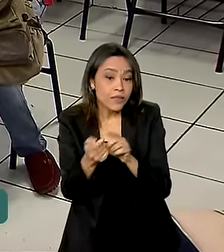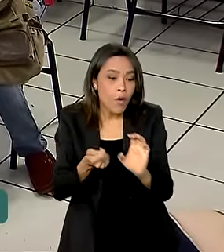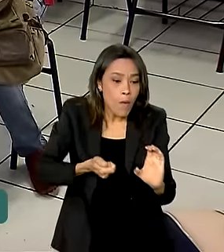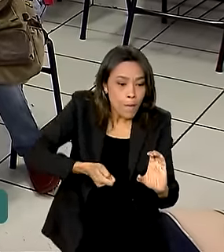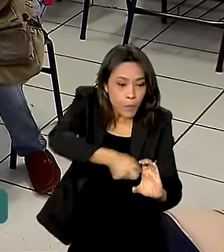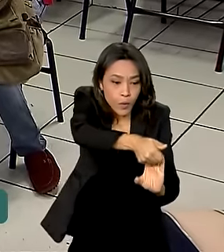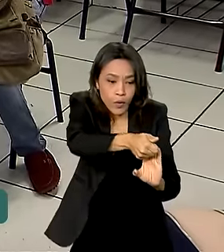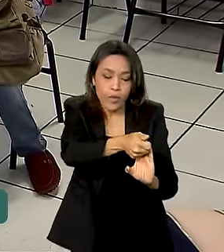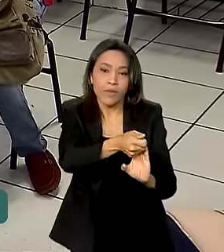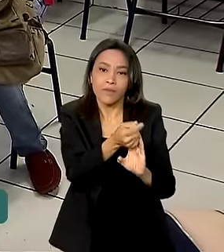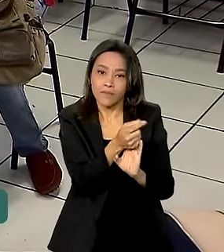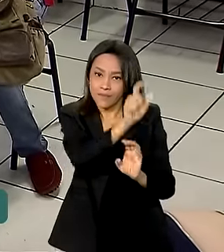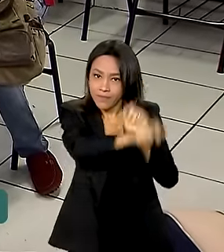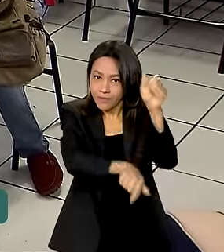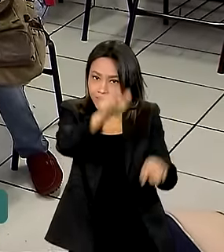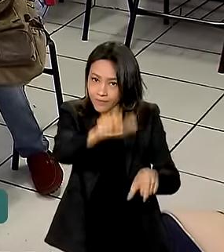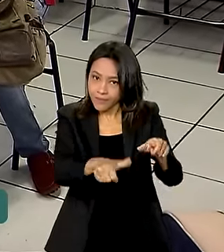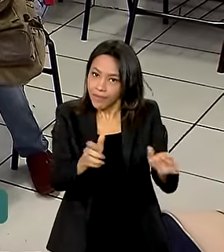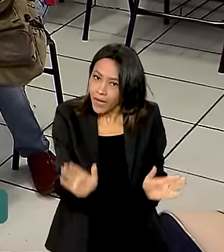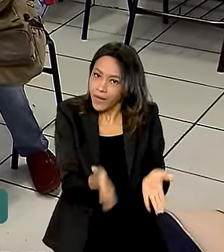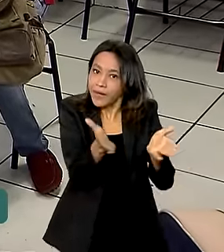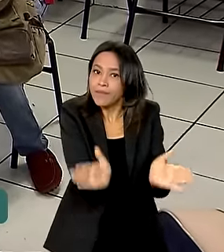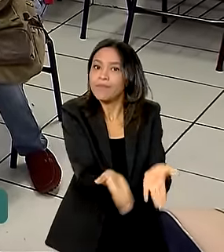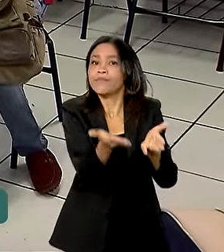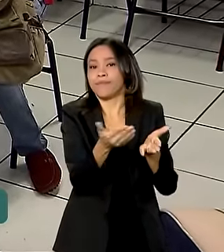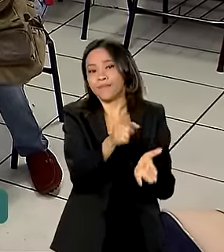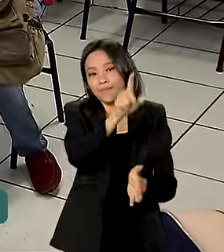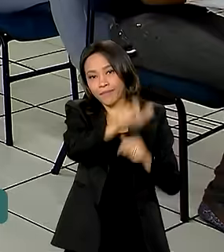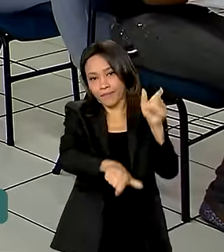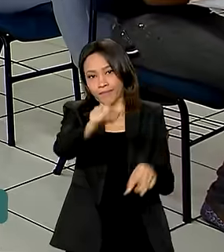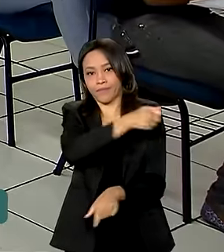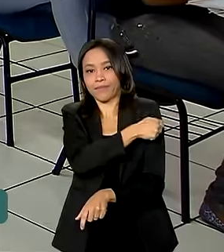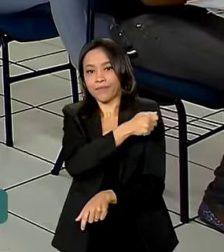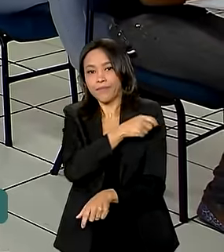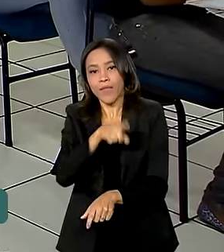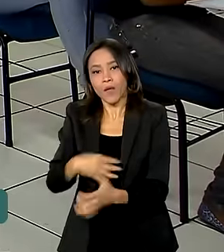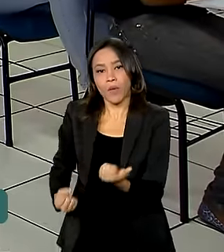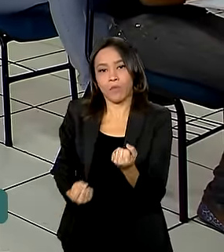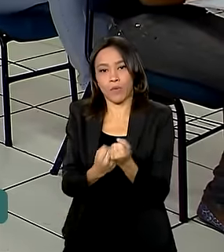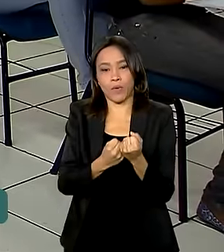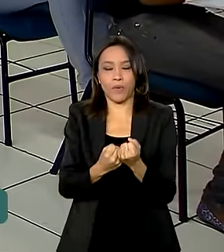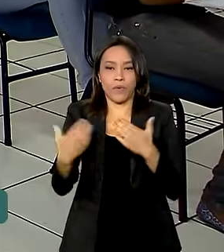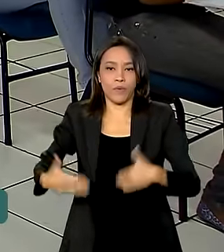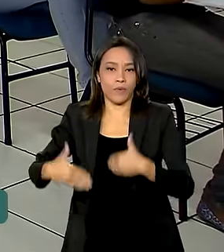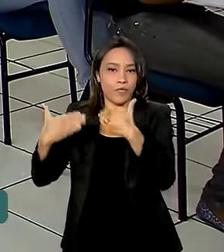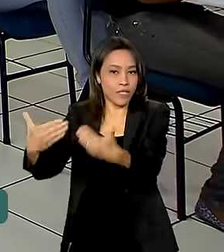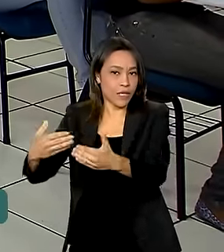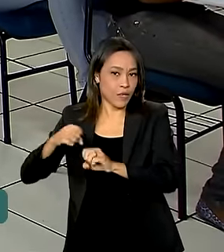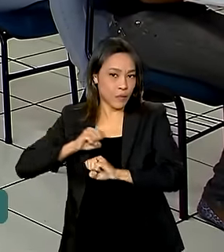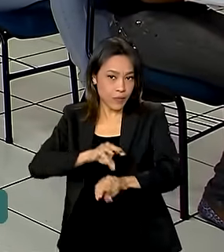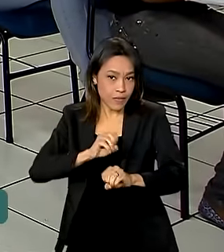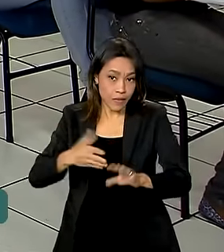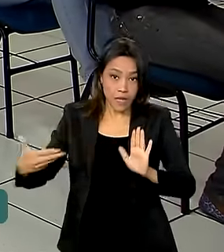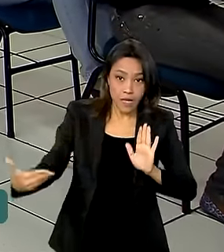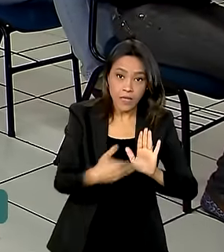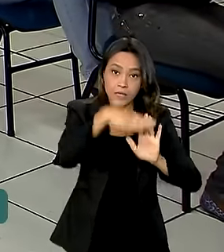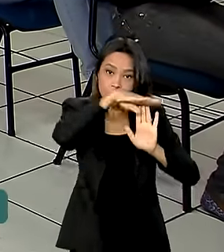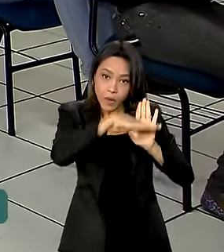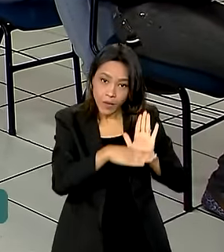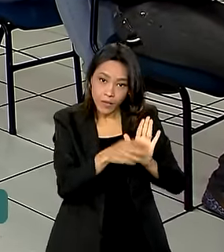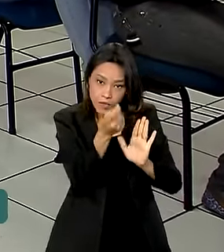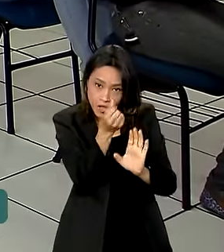Financeiro Educacional Pé de Meia, do Ministério da Educação. O programa é destinado à